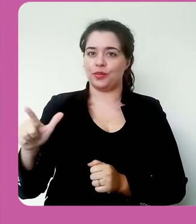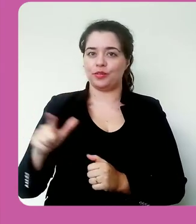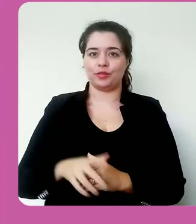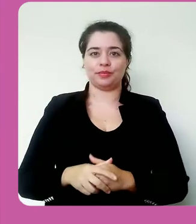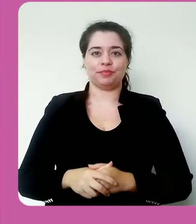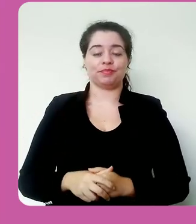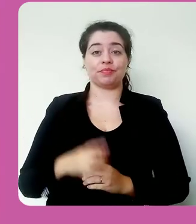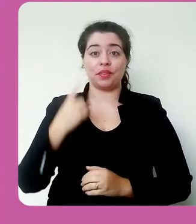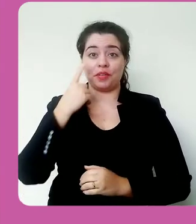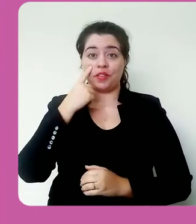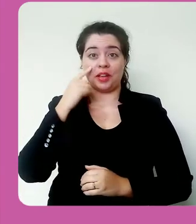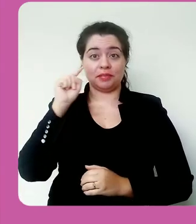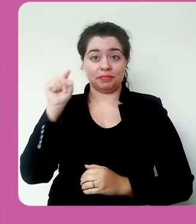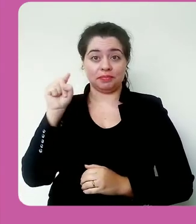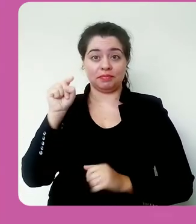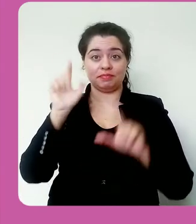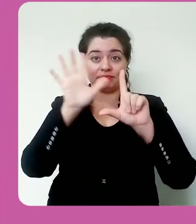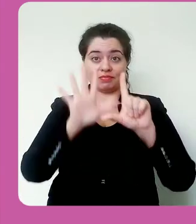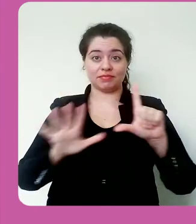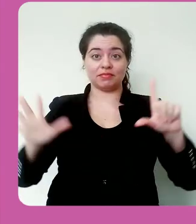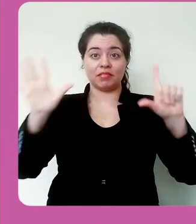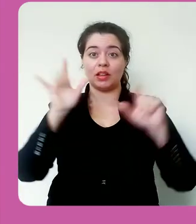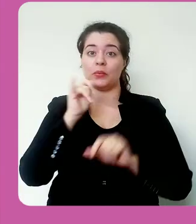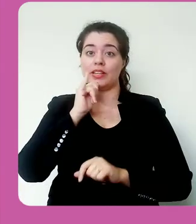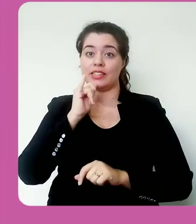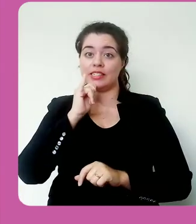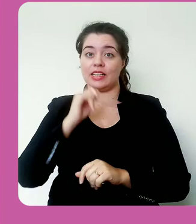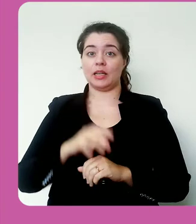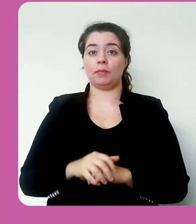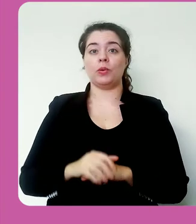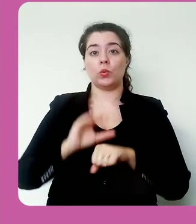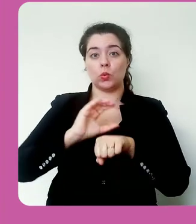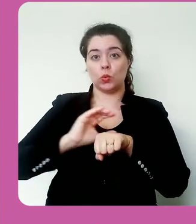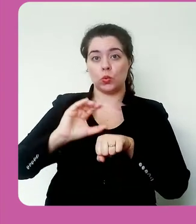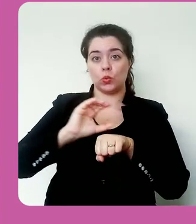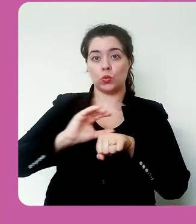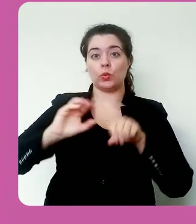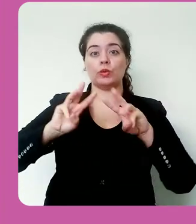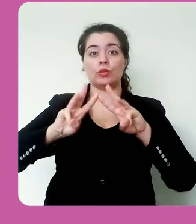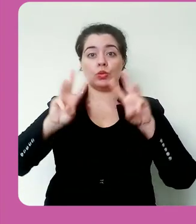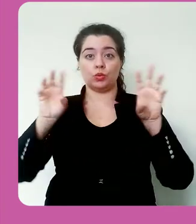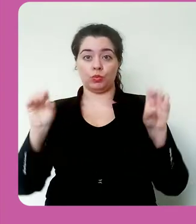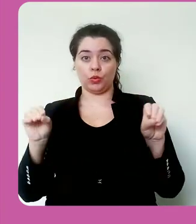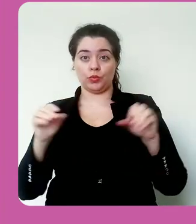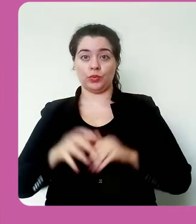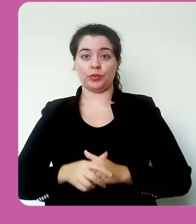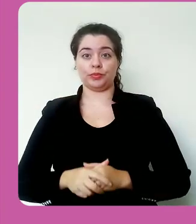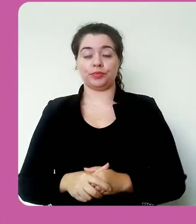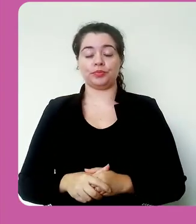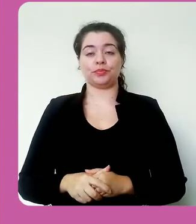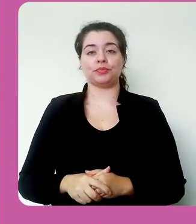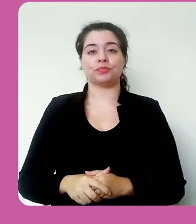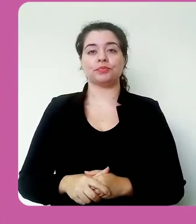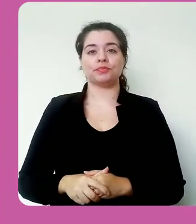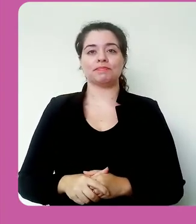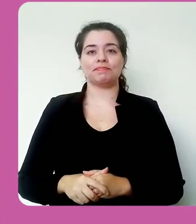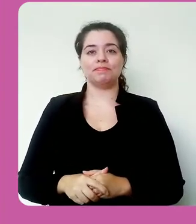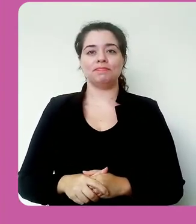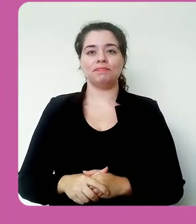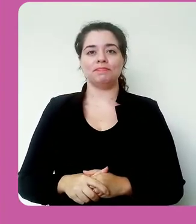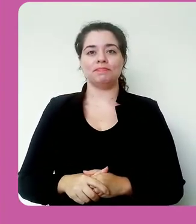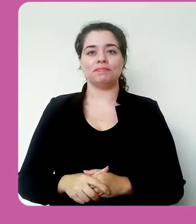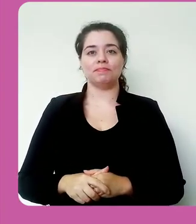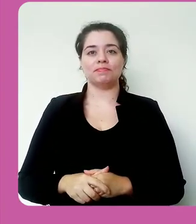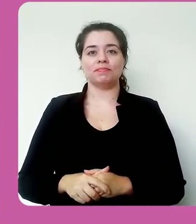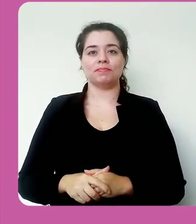aqui é um exemplo, tá, do curso de Moodle lá, de demonstração do moodle